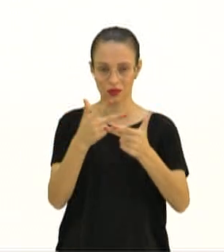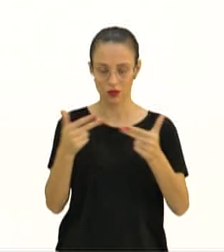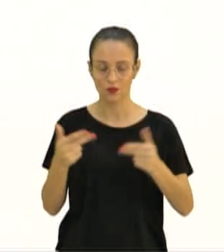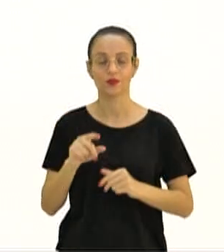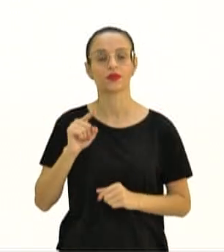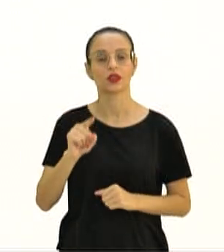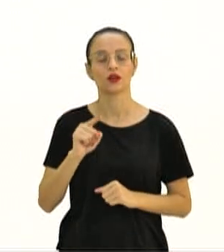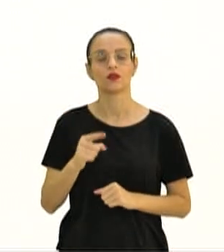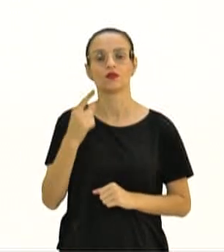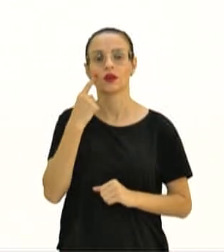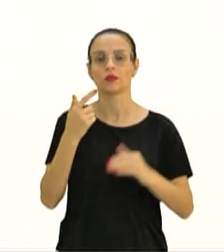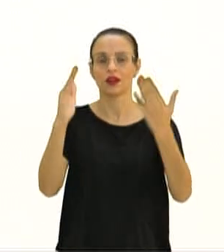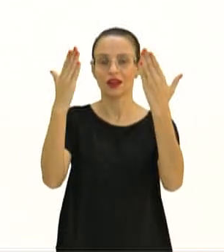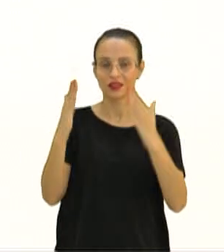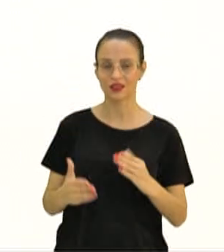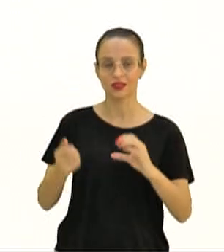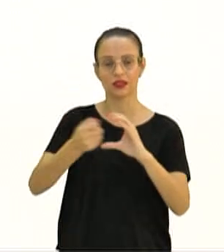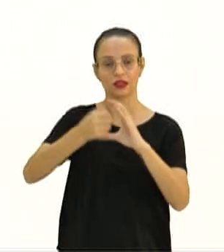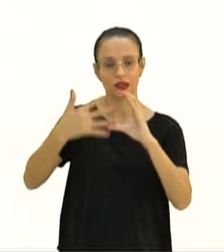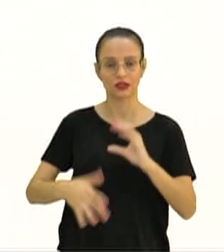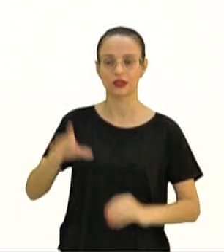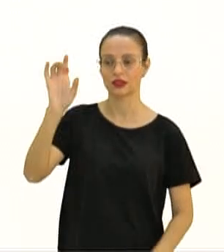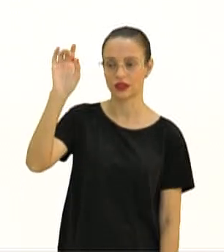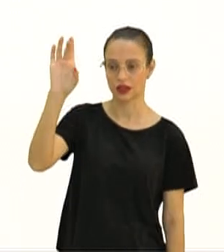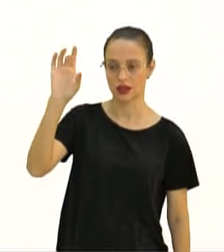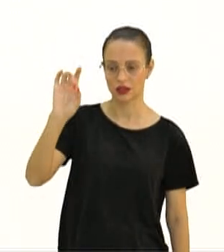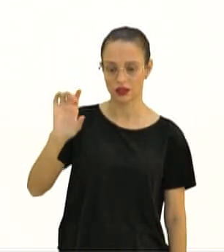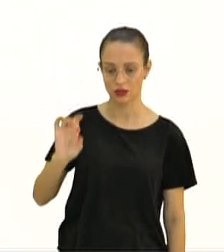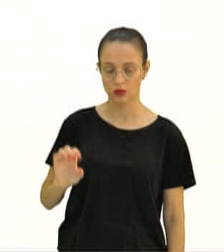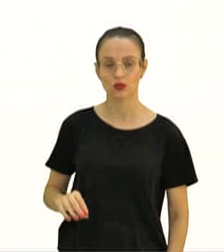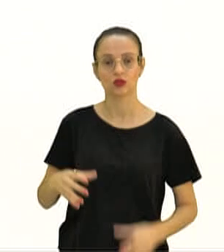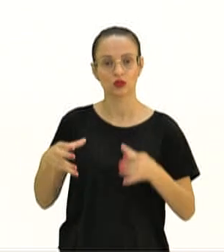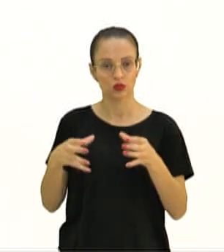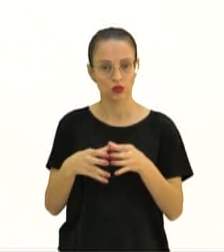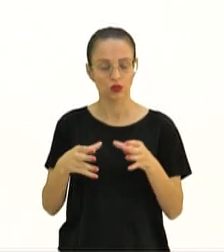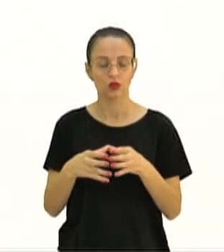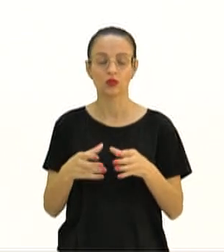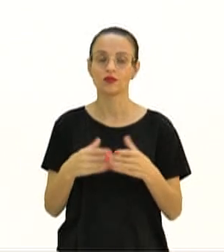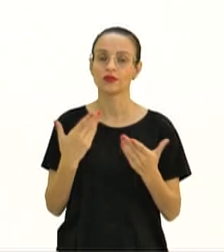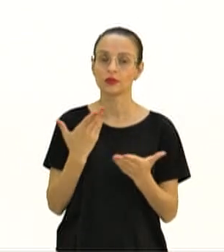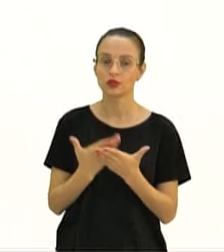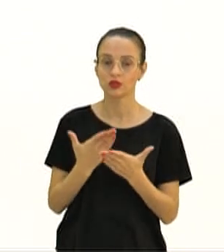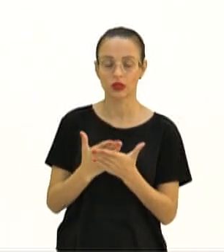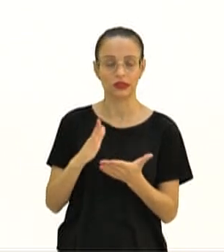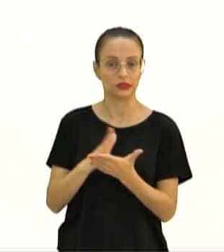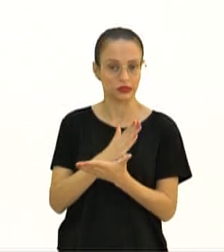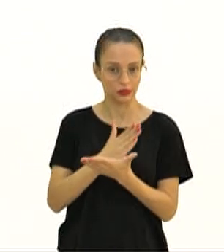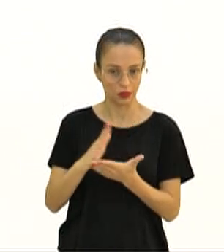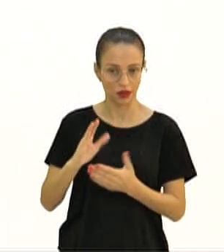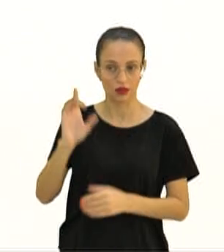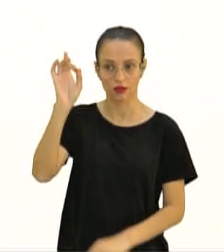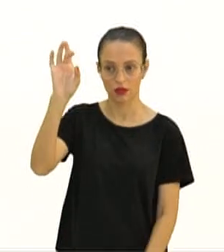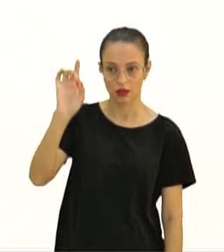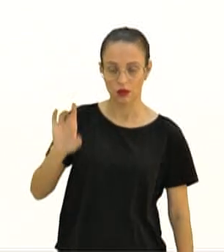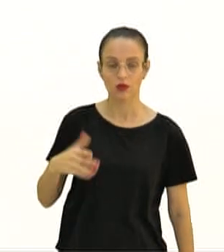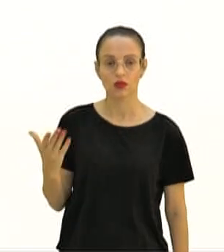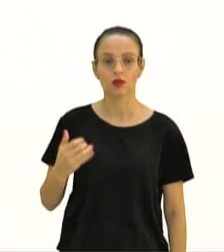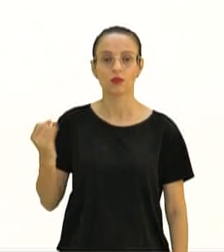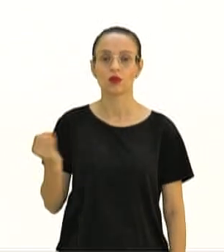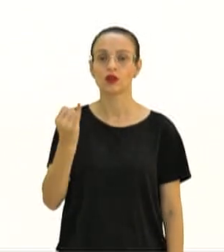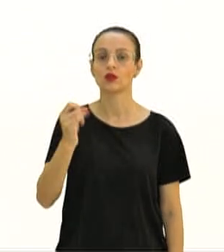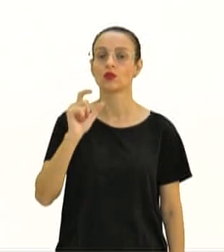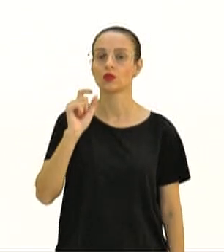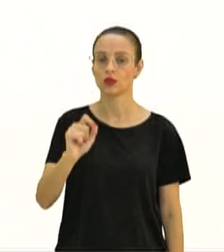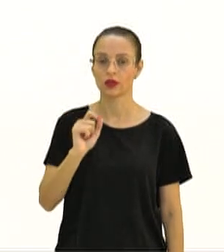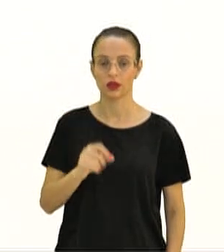vamos analisar a característica de cada um desses grupos, quando nós vamos abordá-los separadamente. Então, o é importante lembrar?